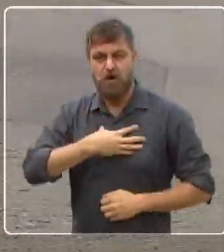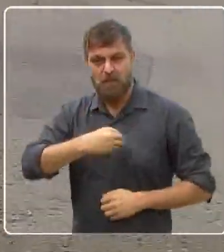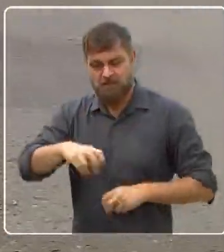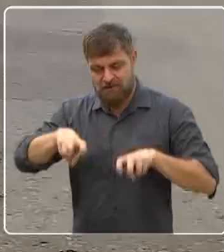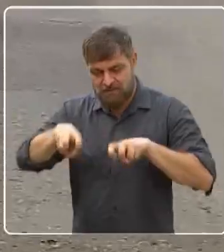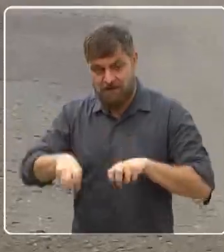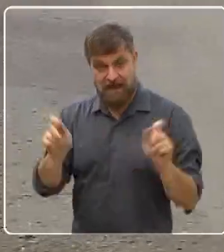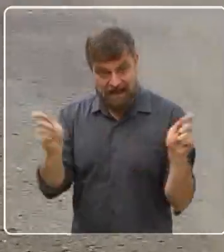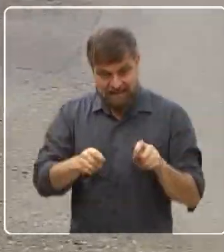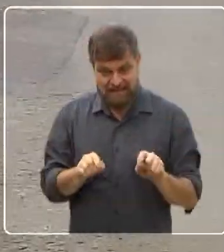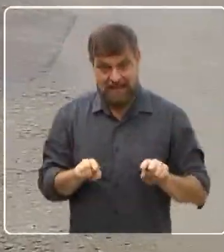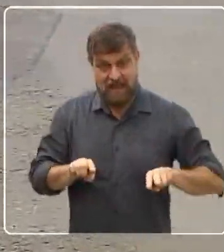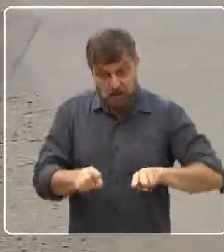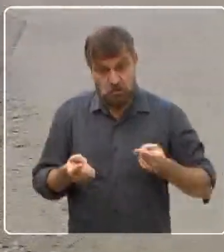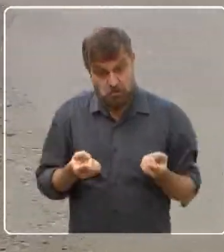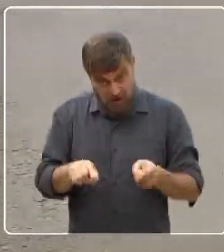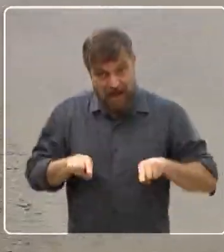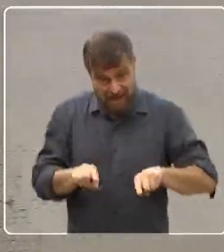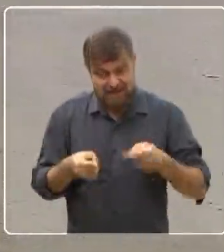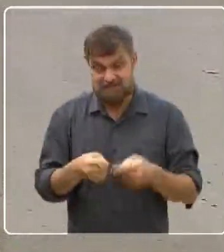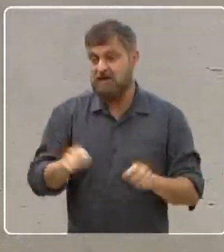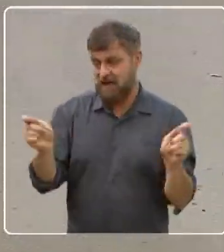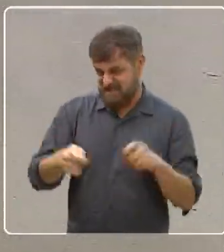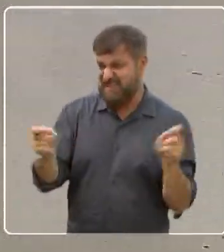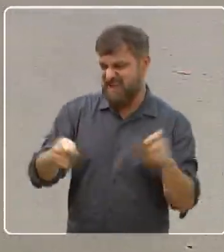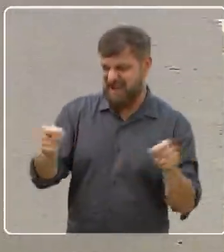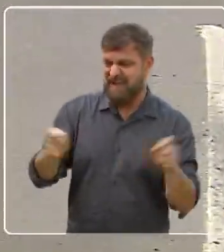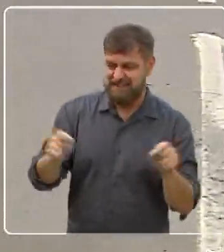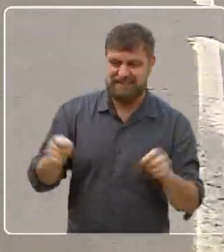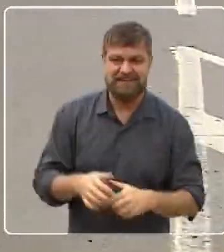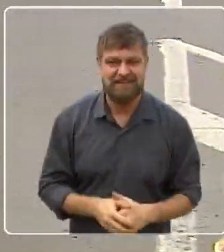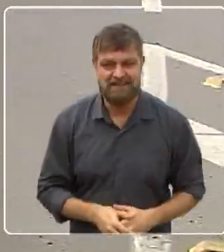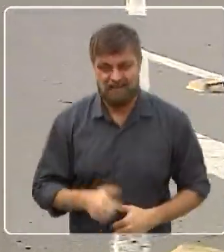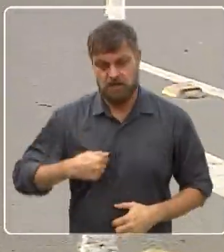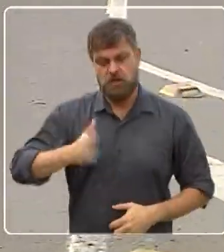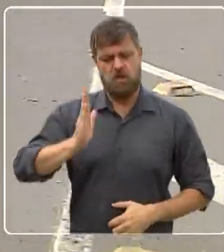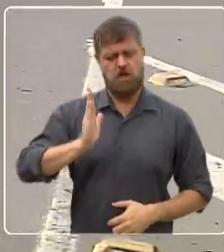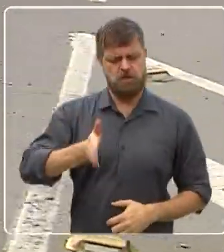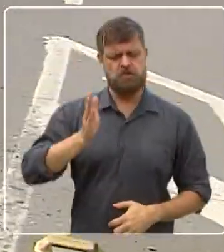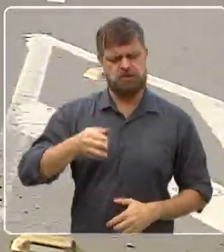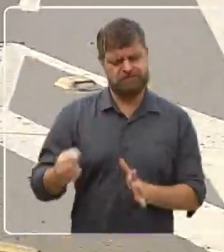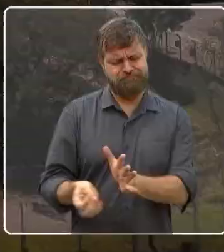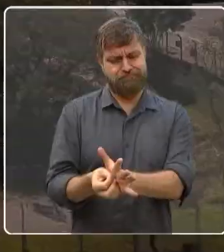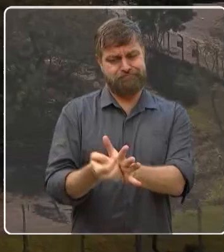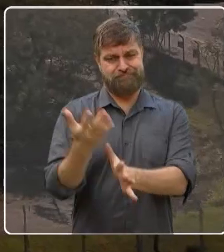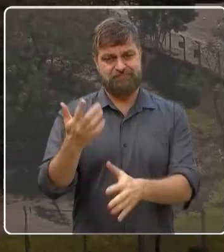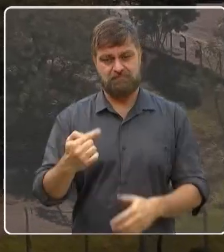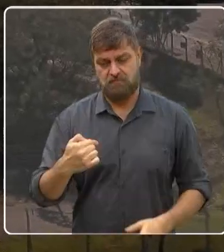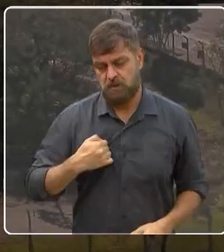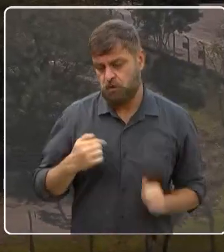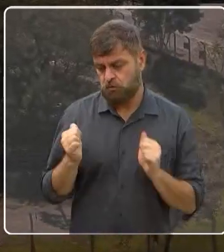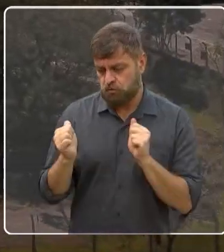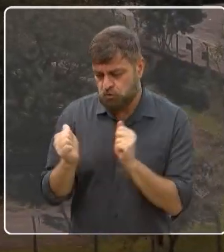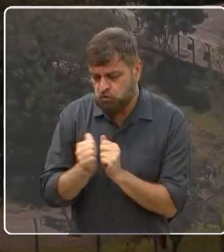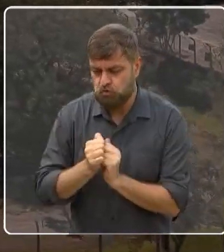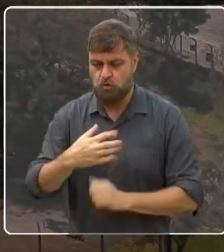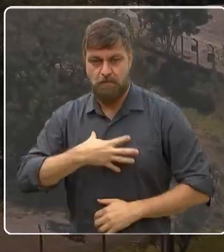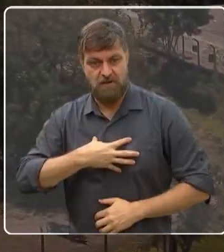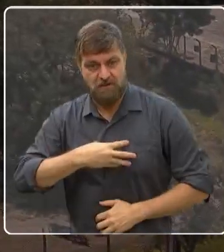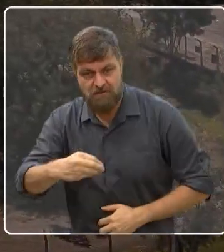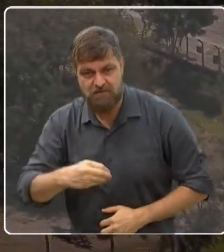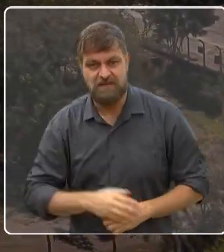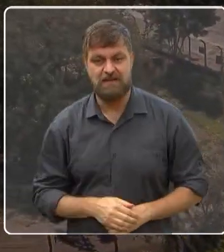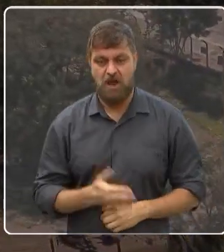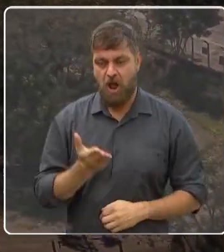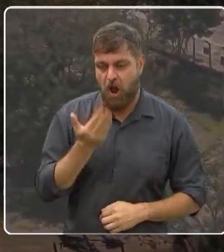Dá pra fazer um churrasquinho ou não? Dá pra fazer também, dá. Bom, isso é bom, né? Eu já fiz bastante coisa lá, tanto pra mim, assim, pros meus filhos